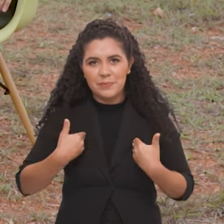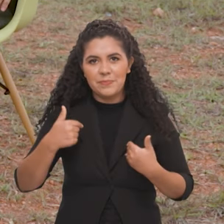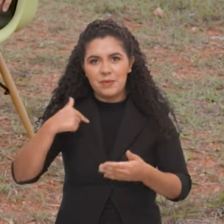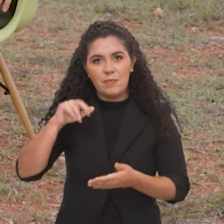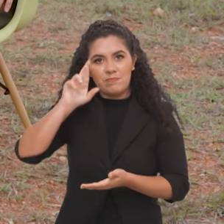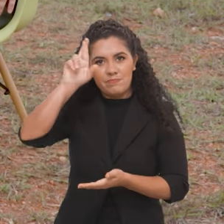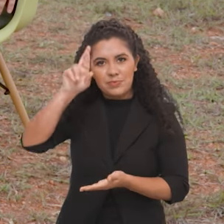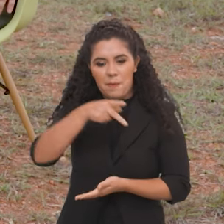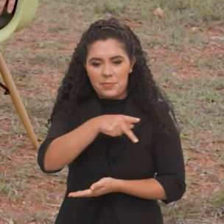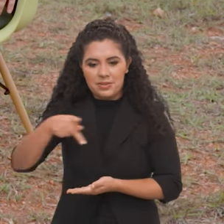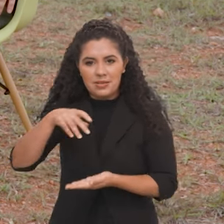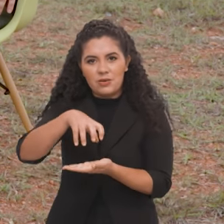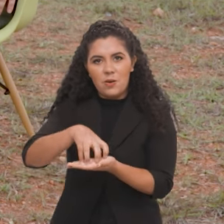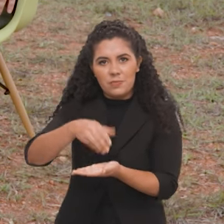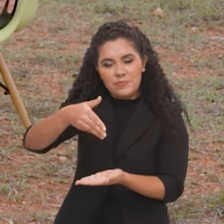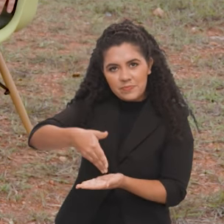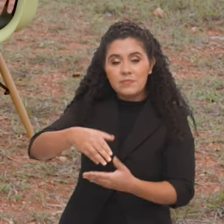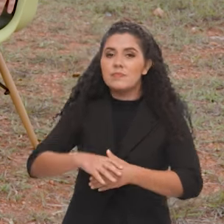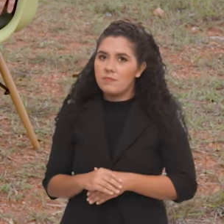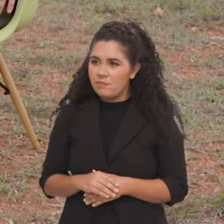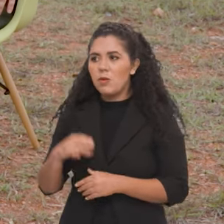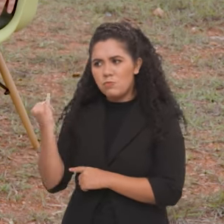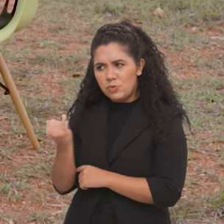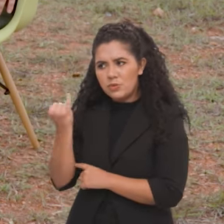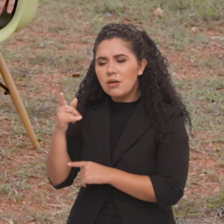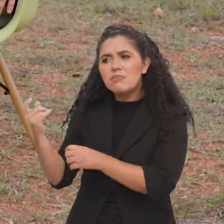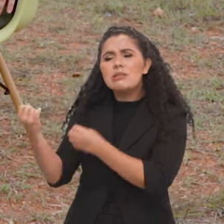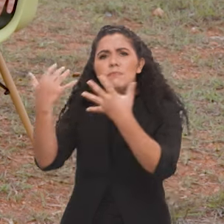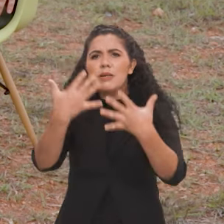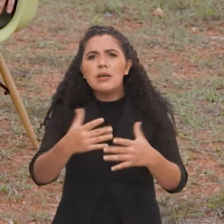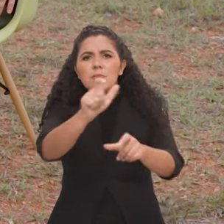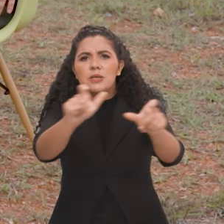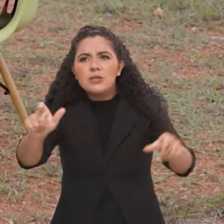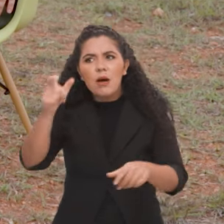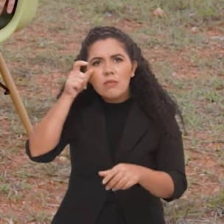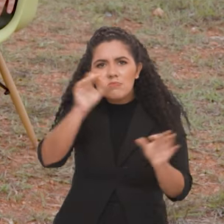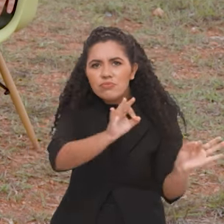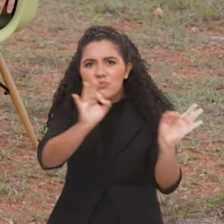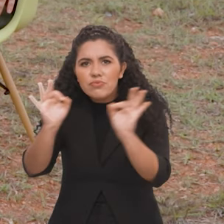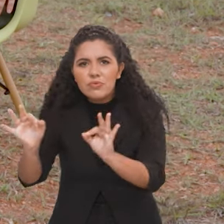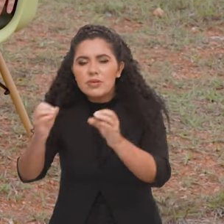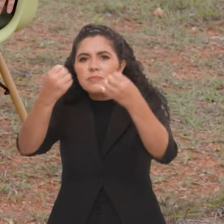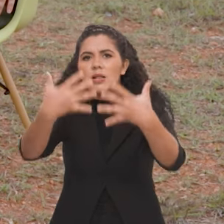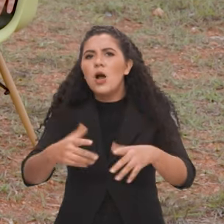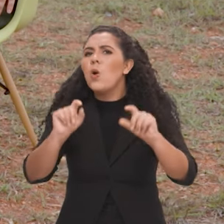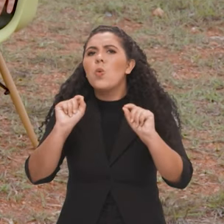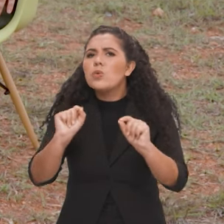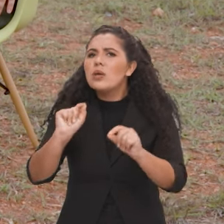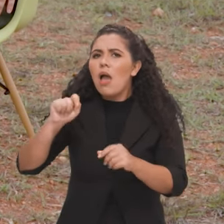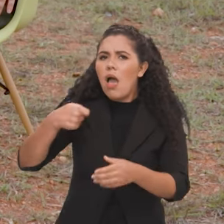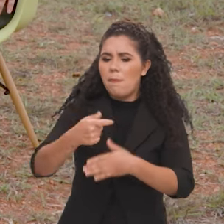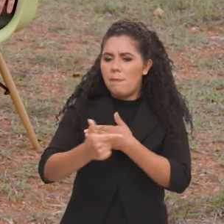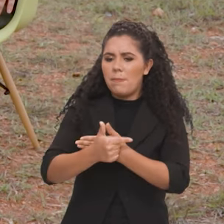presidência do ICMBio. Que é um trabalho muito importante. Explica um pouquinho para o telespectador aqui, vamos contextualizar, além de gerir